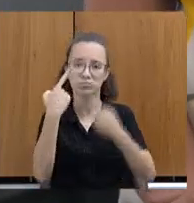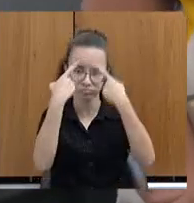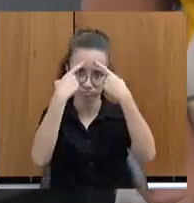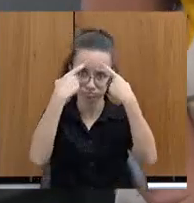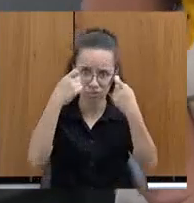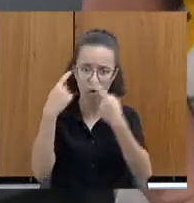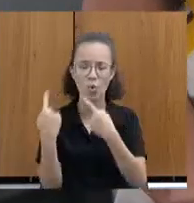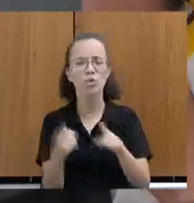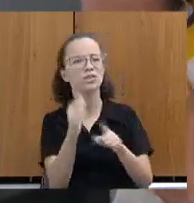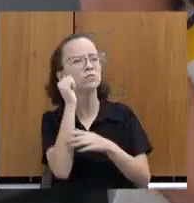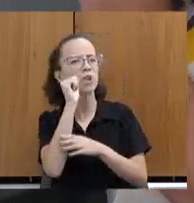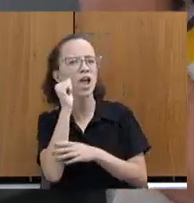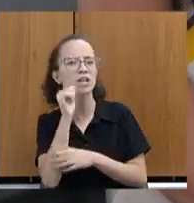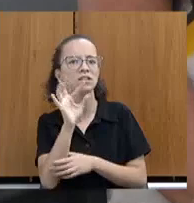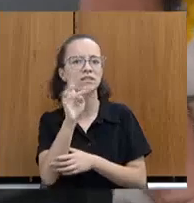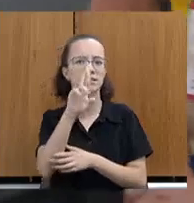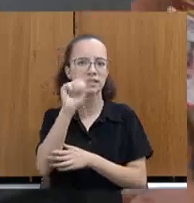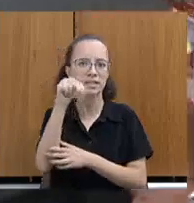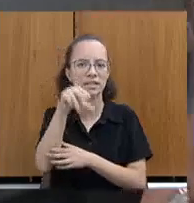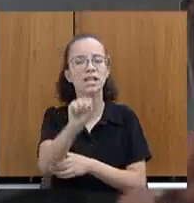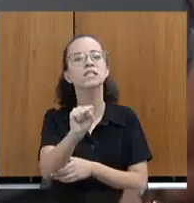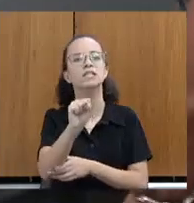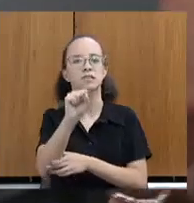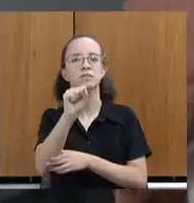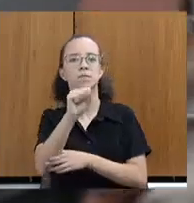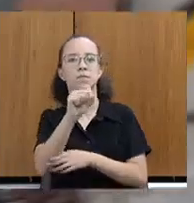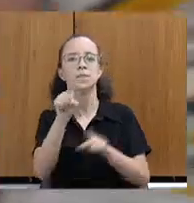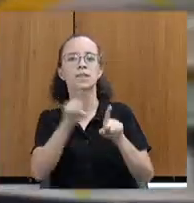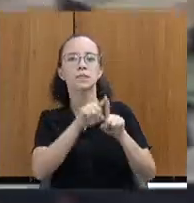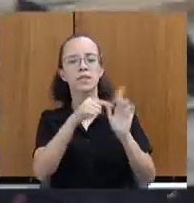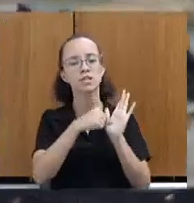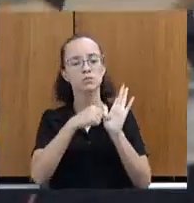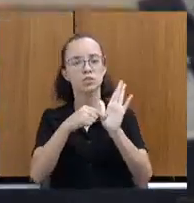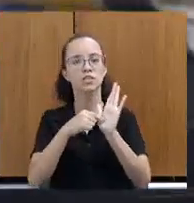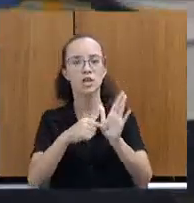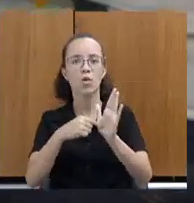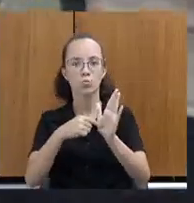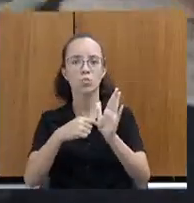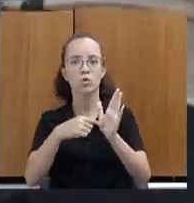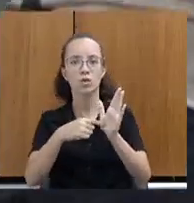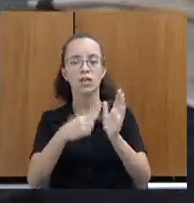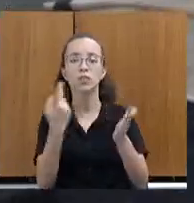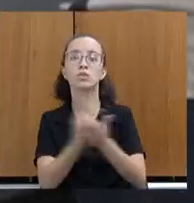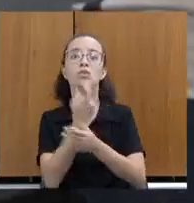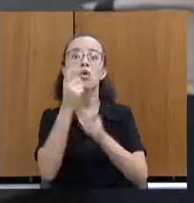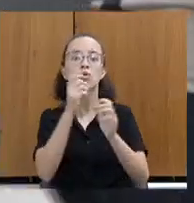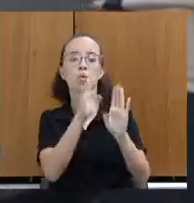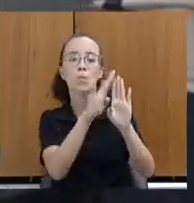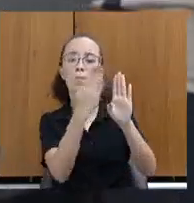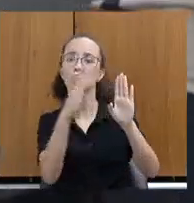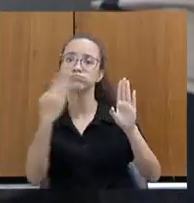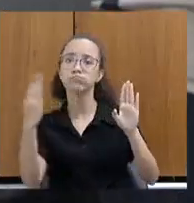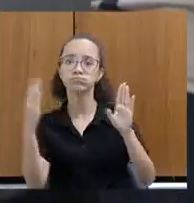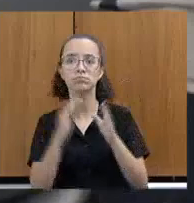as mulheres trans, ocorrida na exposição Gente de Bicas, realizada no Palácio das Artes. Oi?